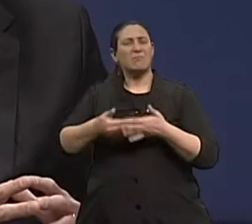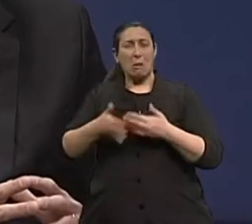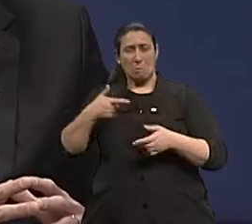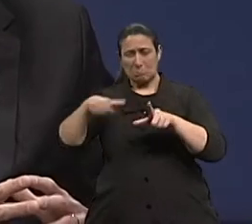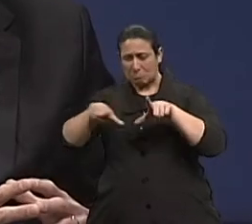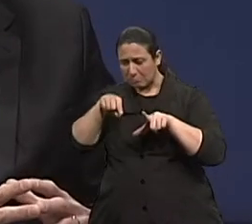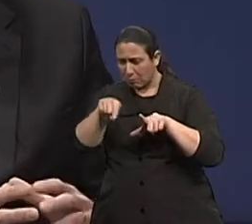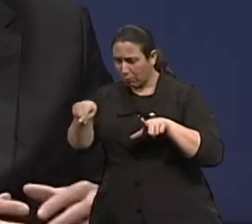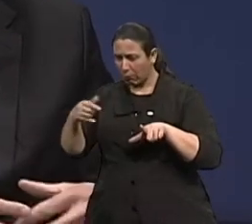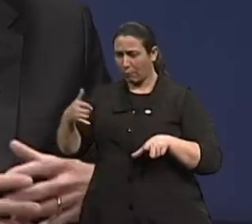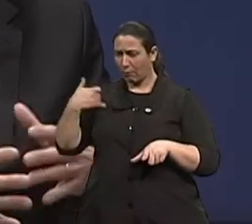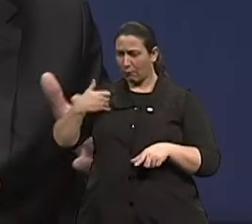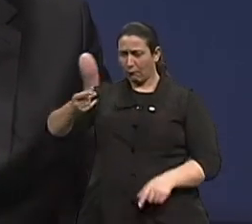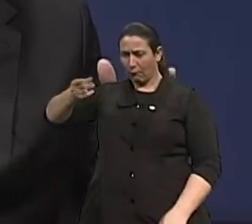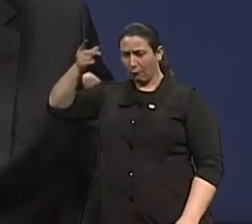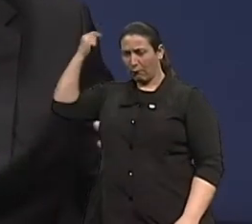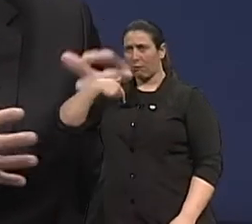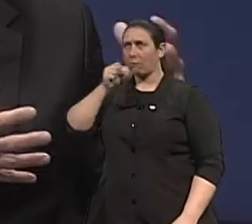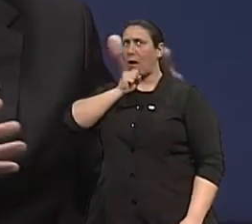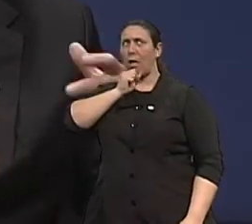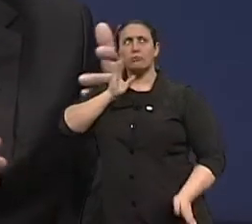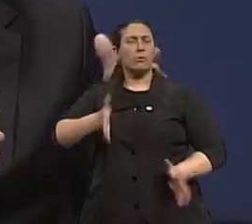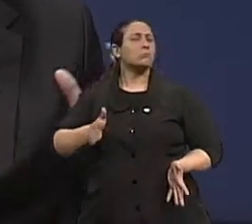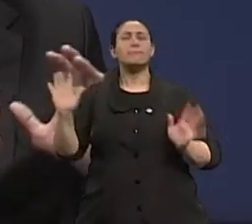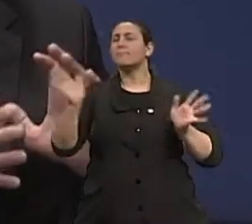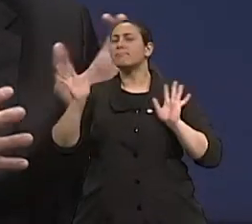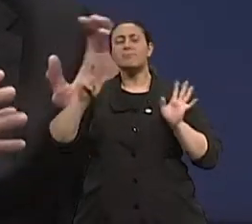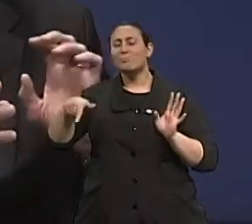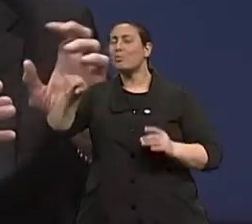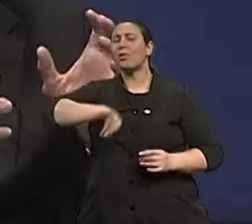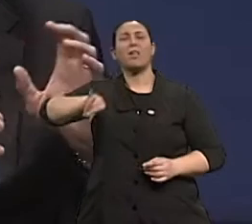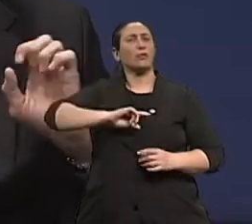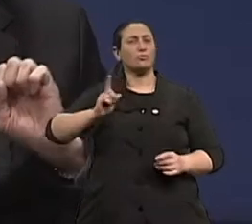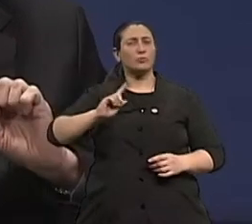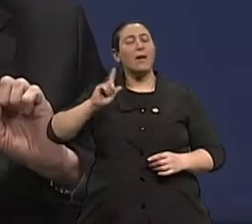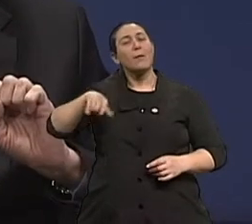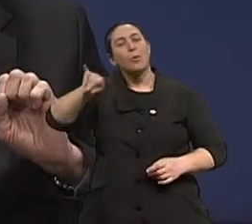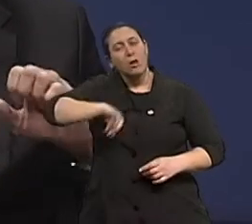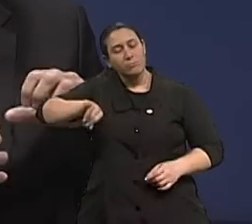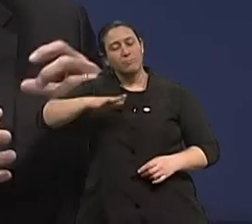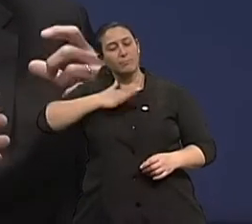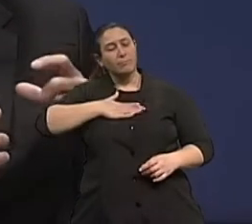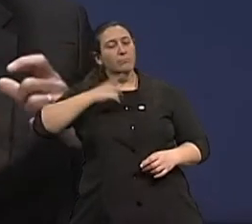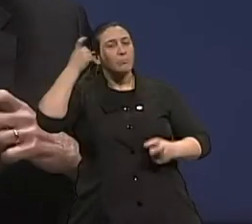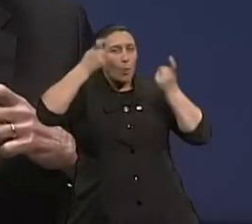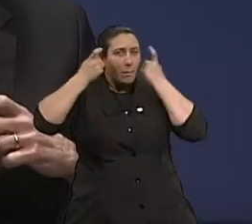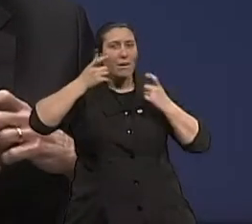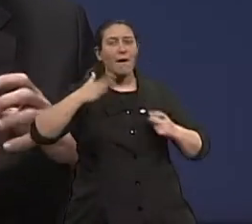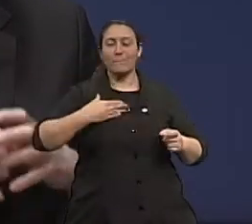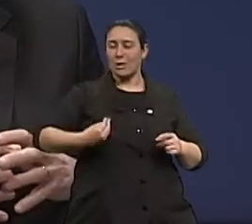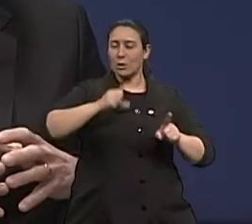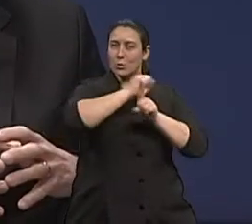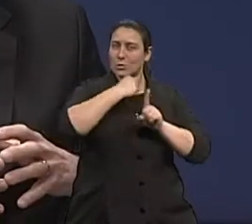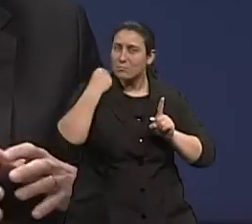nascimento. Claro, não me interessa. Como é que eu estou me sentindo? A idade, na cronológica, tem mais um sentido legal e social. Mas do ponto de vista